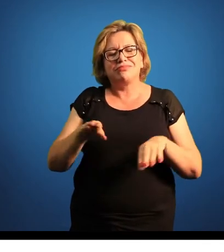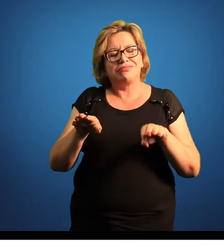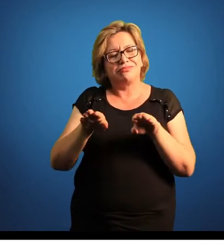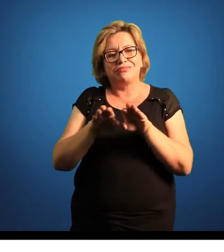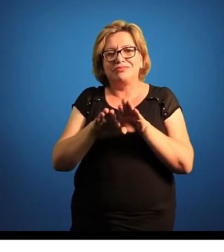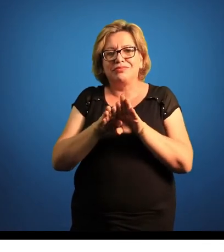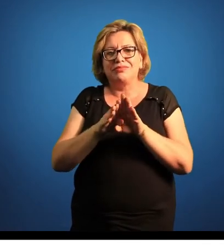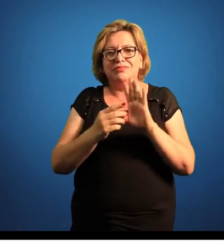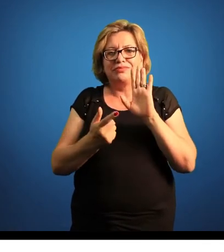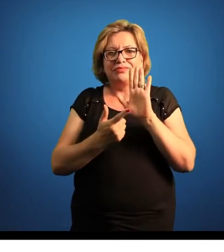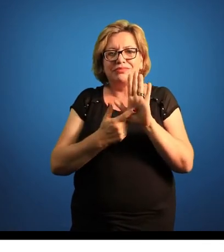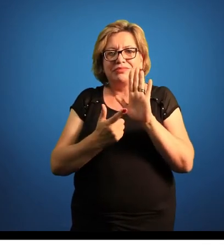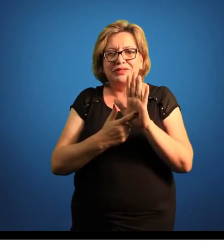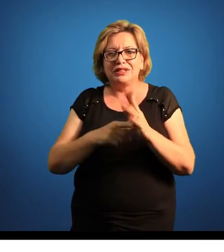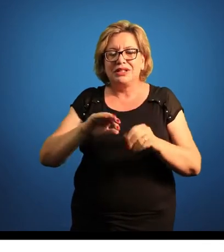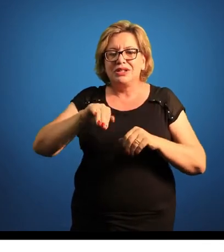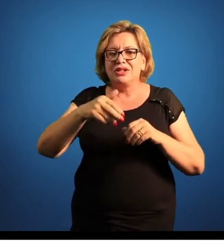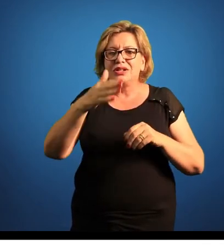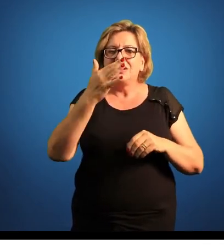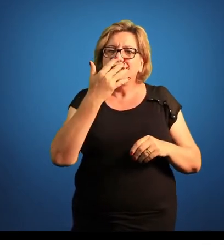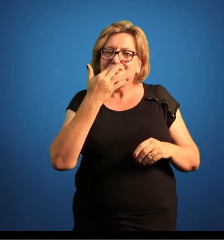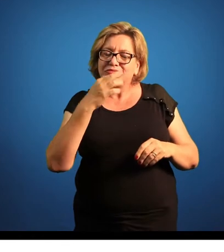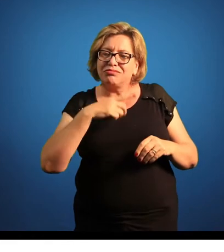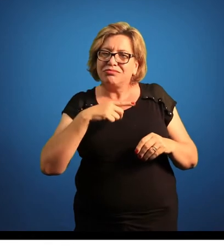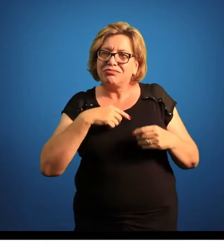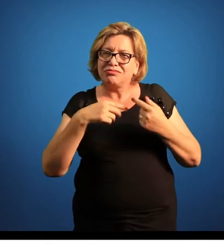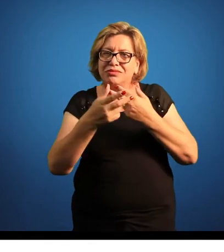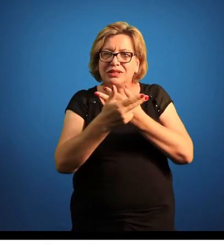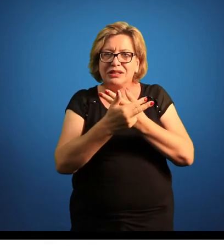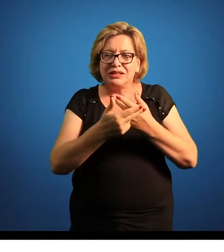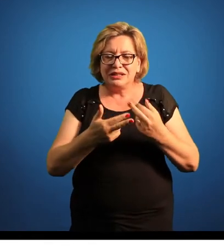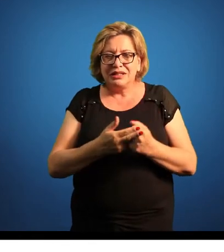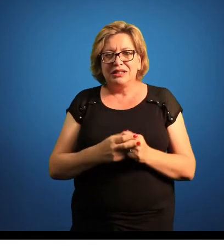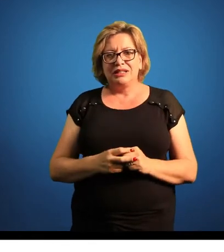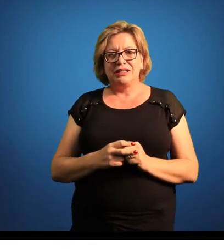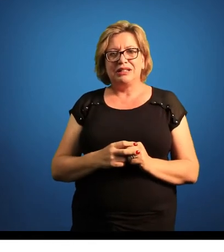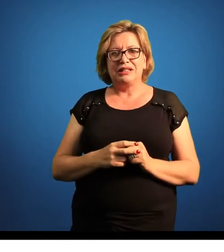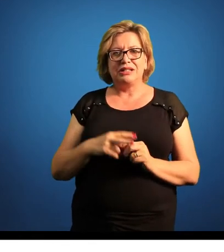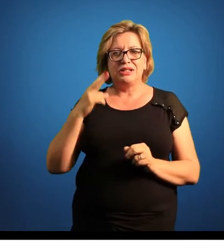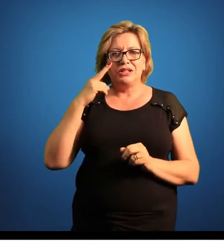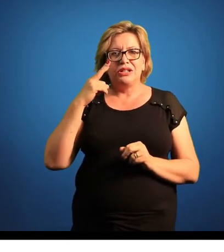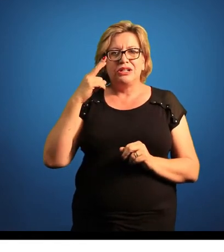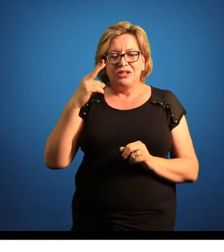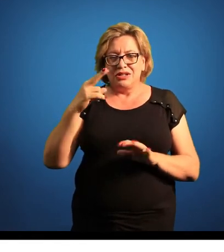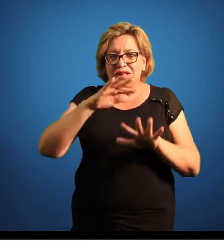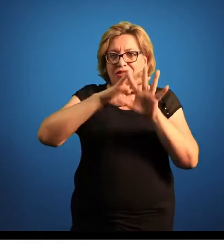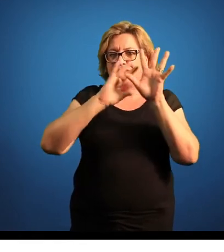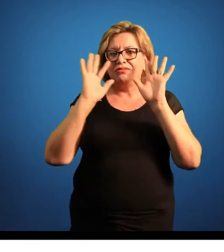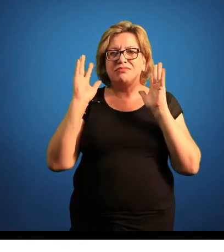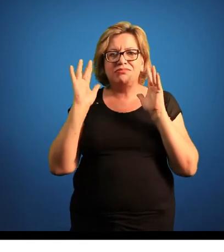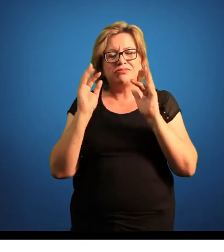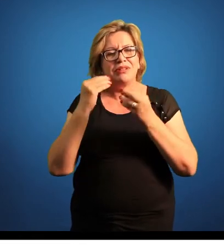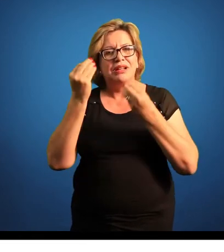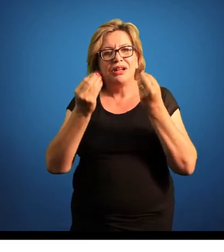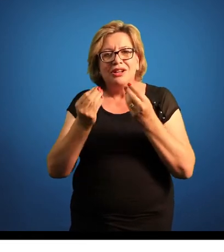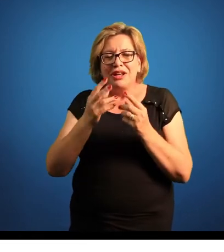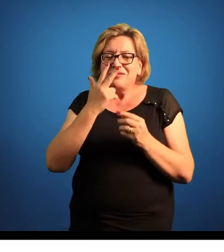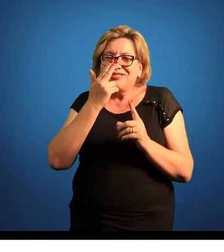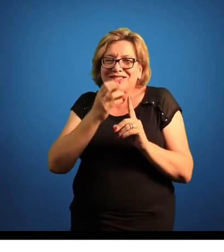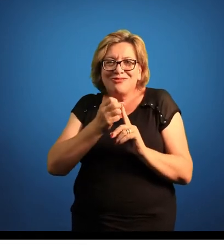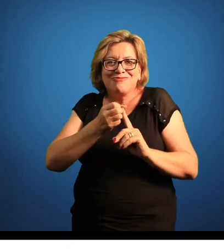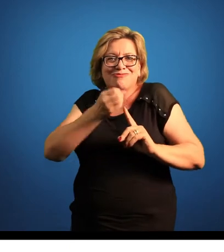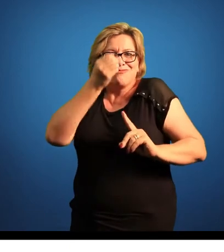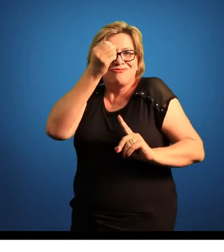Ainda falando sobre corais de couro, nós temos várias formações. Vimos agora há pouco o Mãos do Diabo. E esse aqui é o guarda-chuva